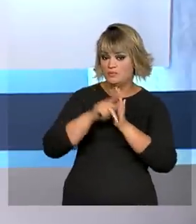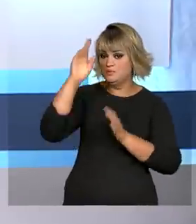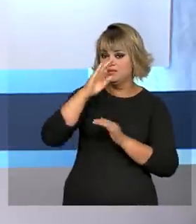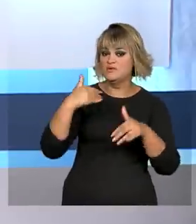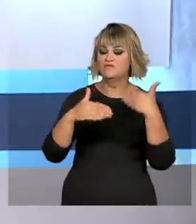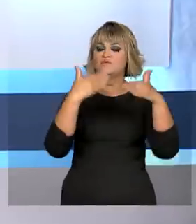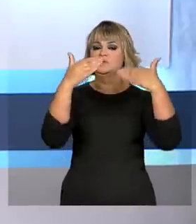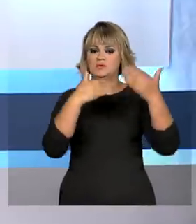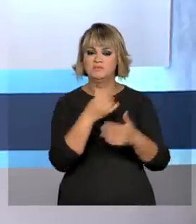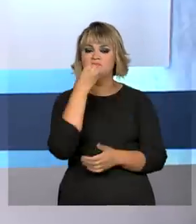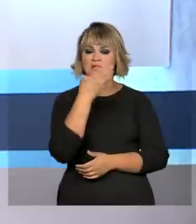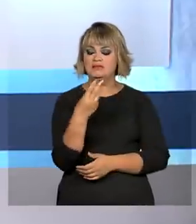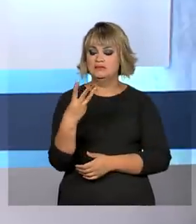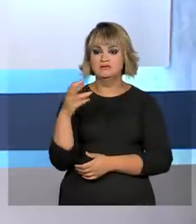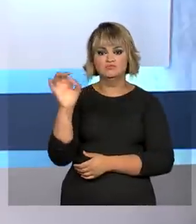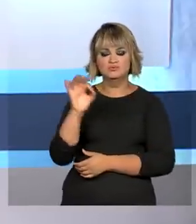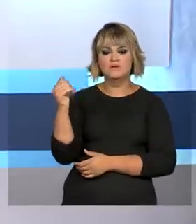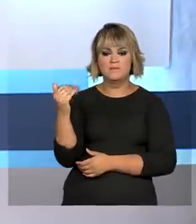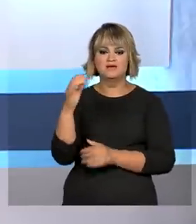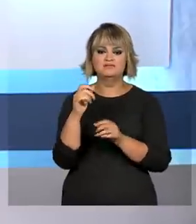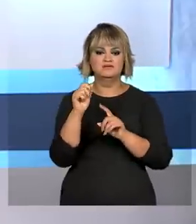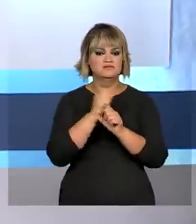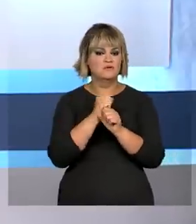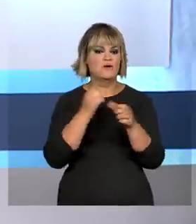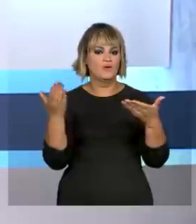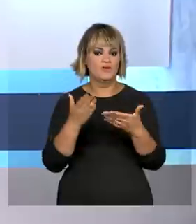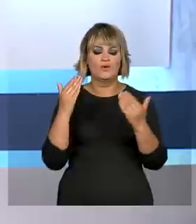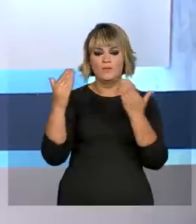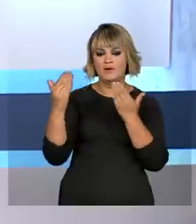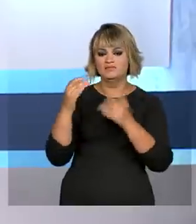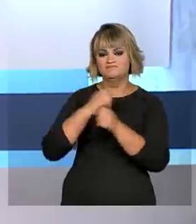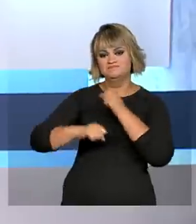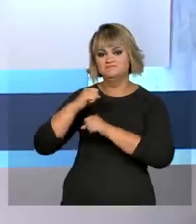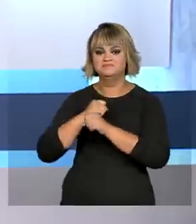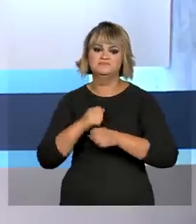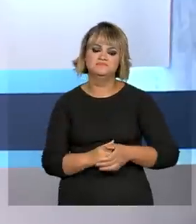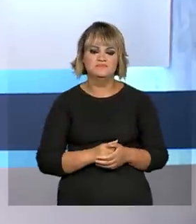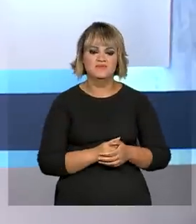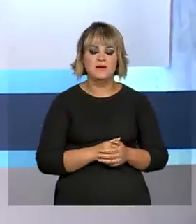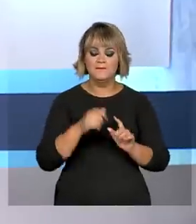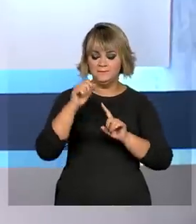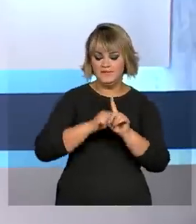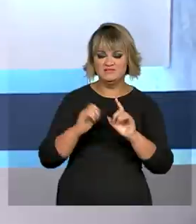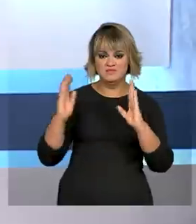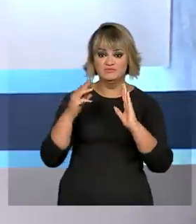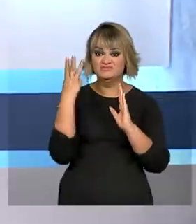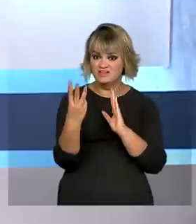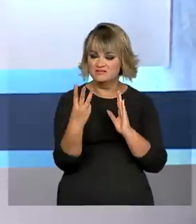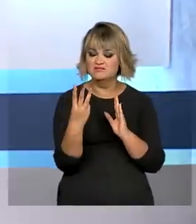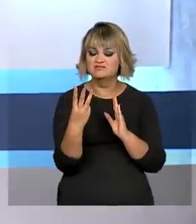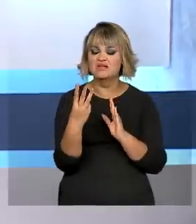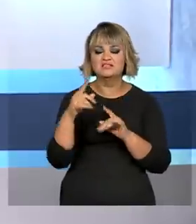cresce num ritmo superior a 3% neste ano, na comparação com o ano passado. E no terceiro trimestre,